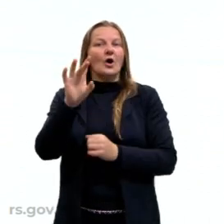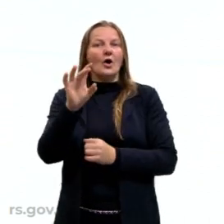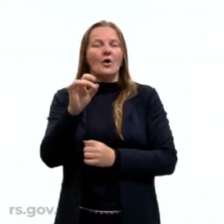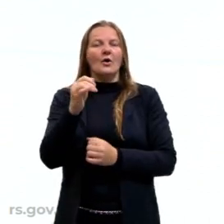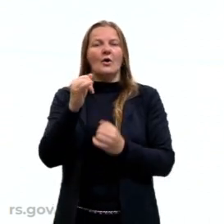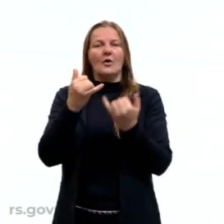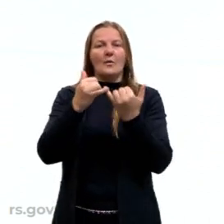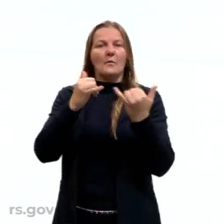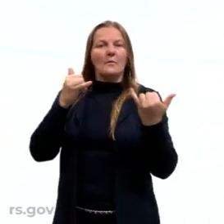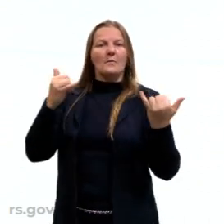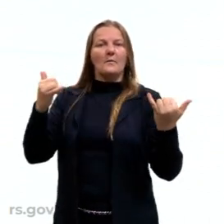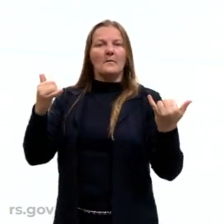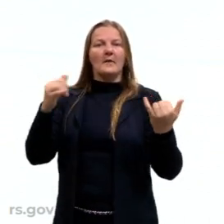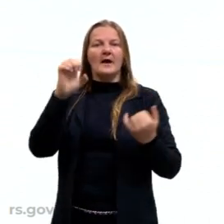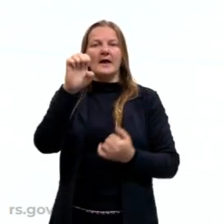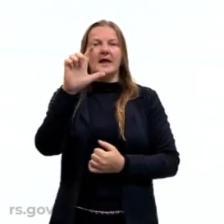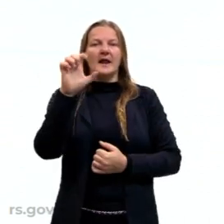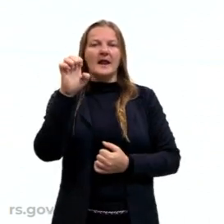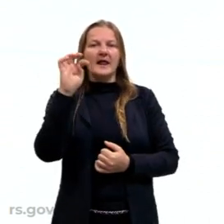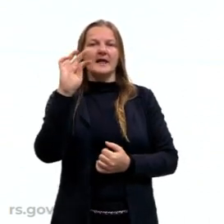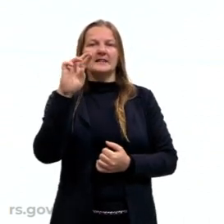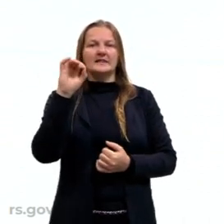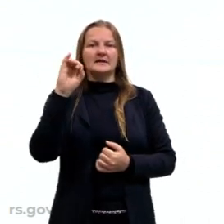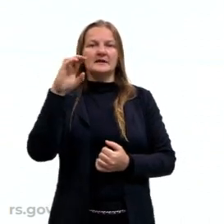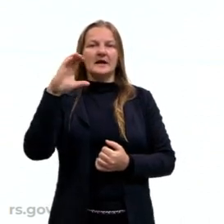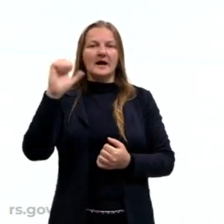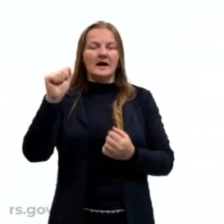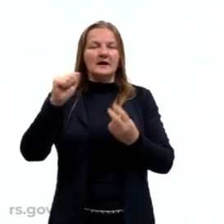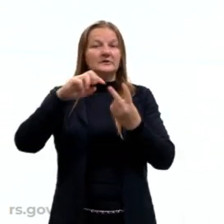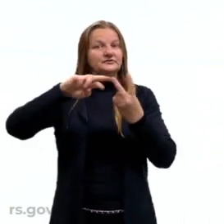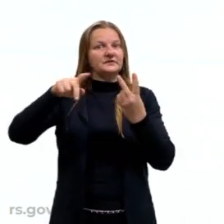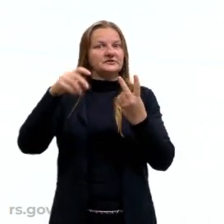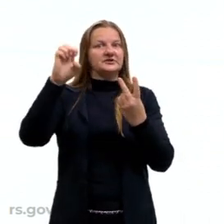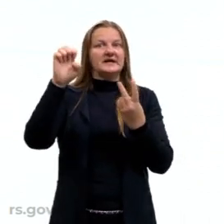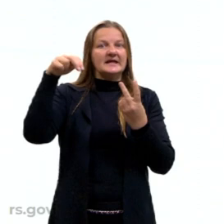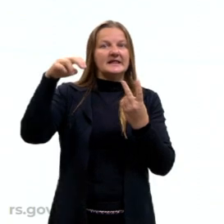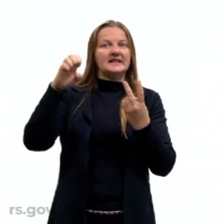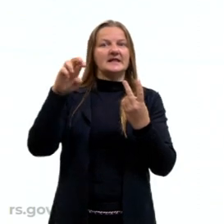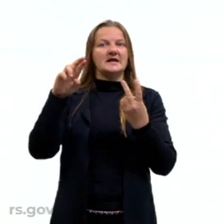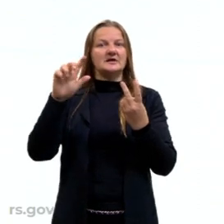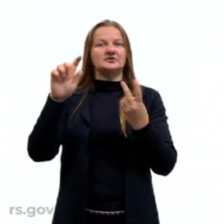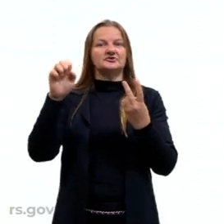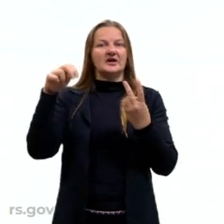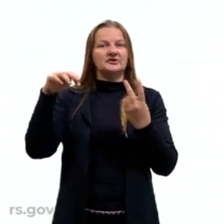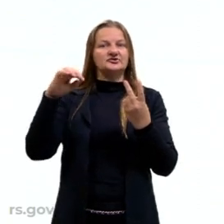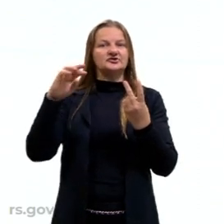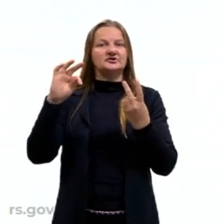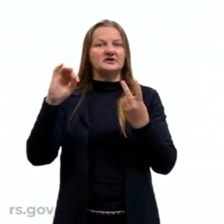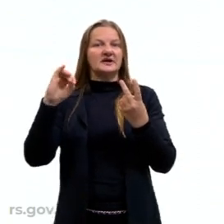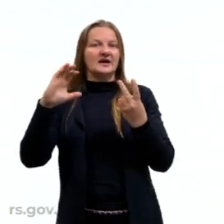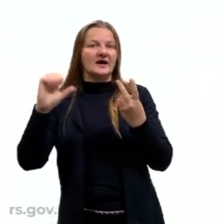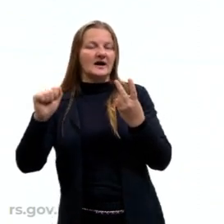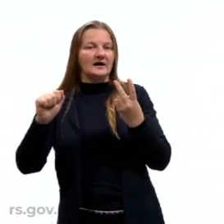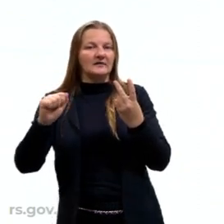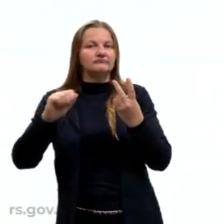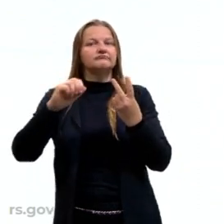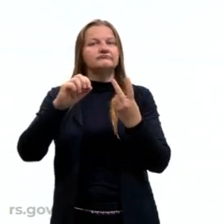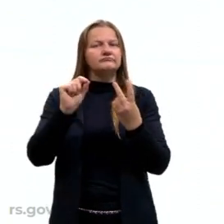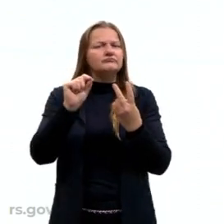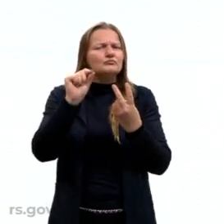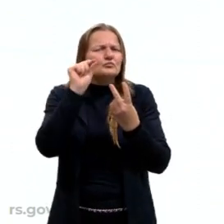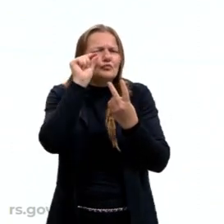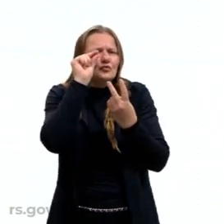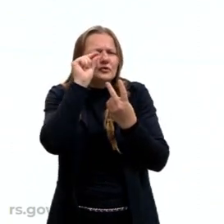e aí a gente vai conseguir responder durante a nossa aulinha aí, tá? Lembra, matriz energética e matriz elétrica, ela tem uma